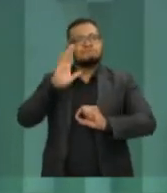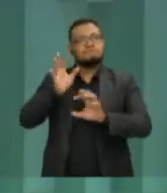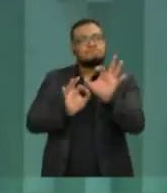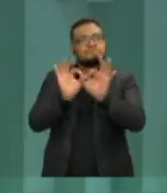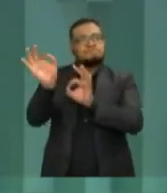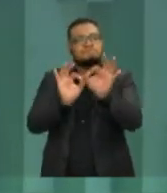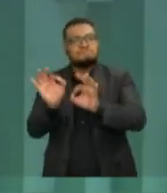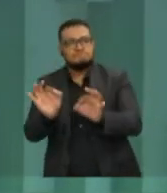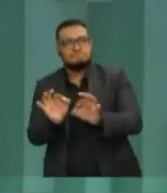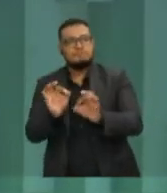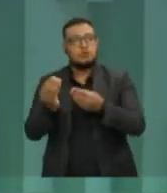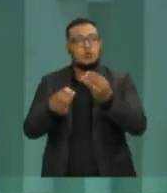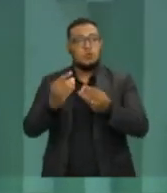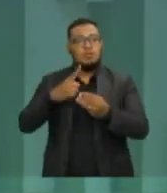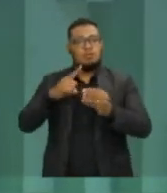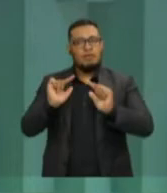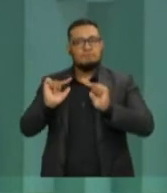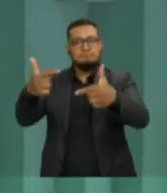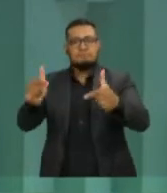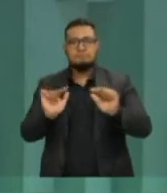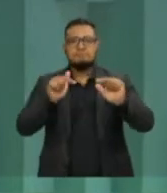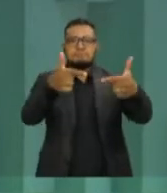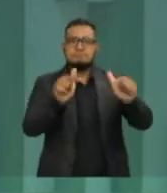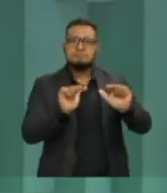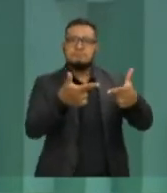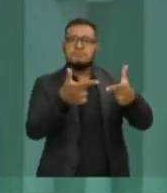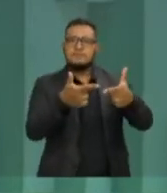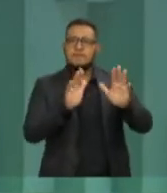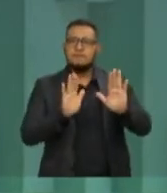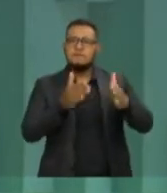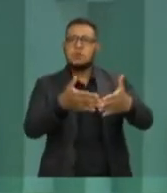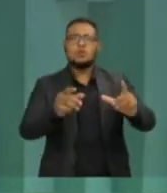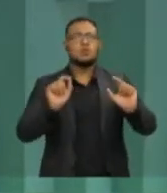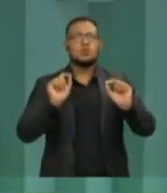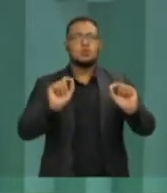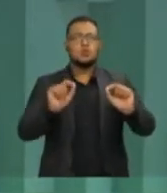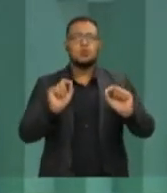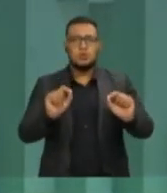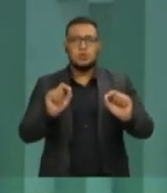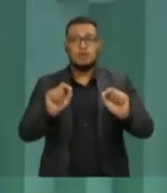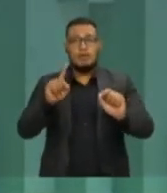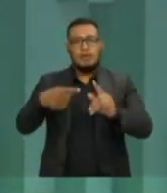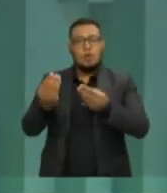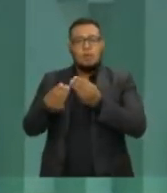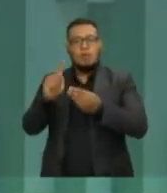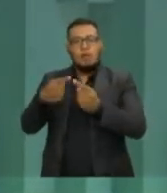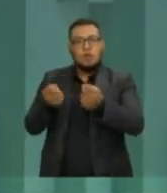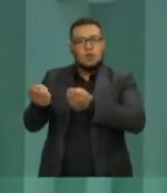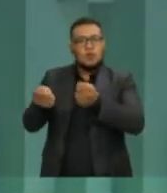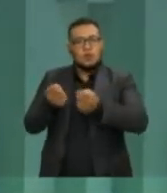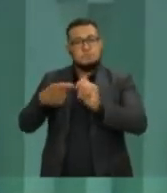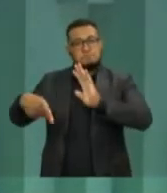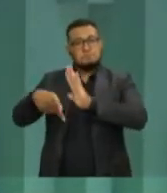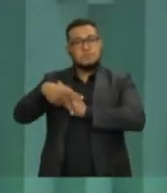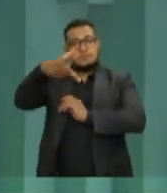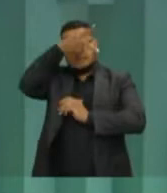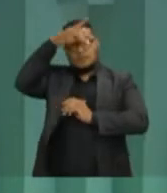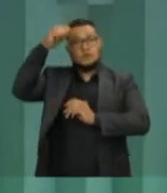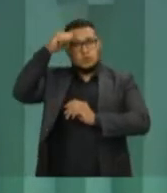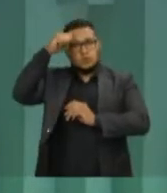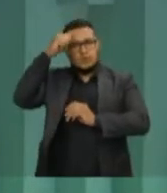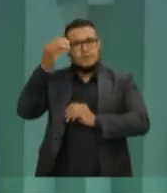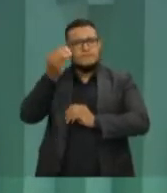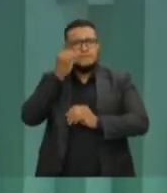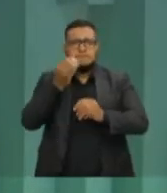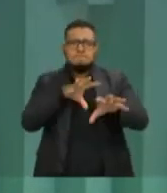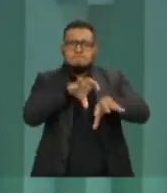pessoas, com mais ações no sentido do controle por parte da prefeitura, buscar uma vacina